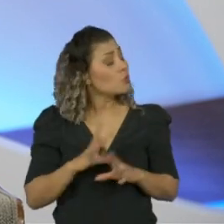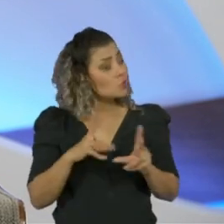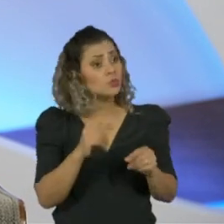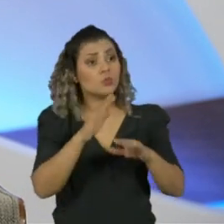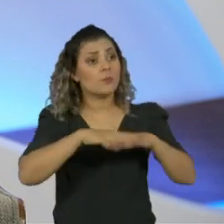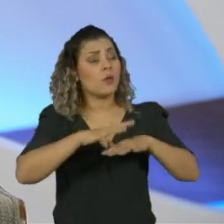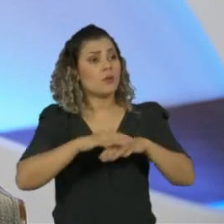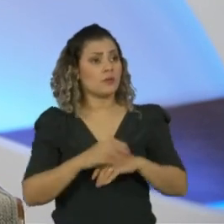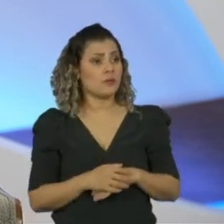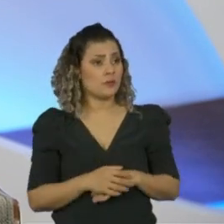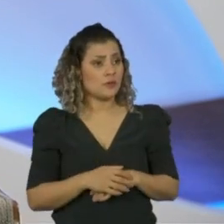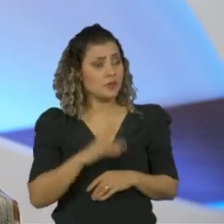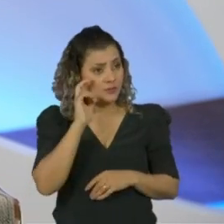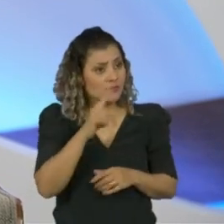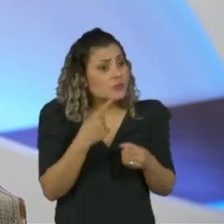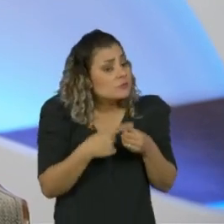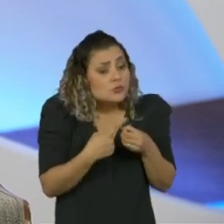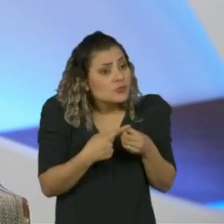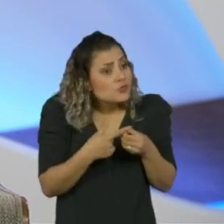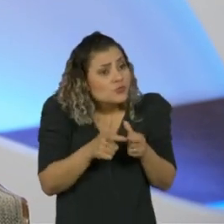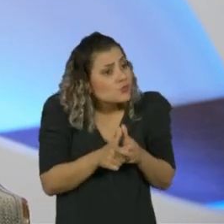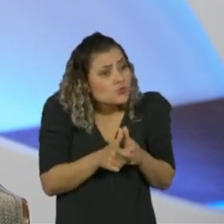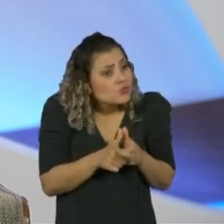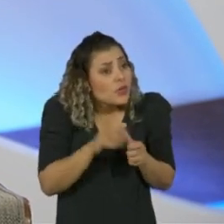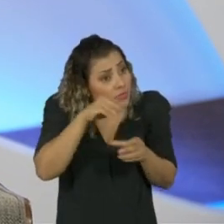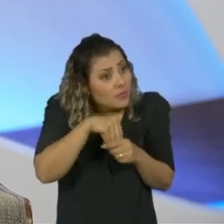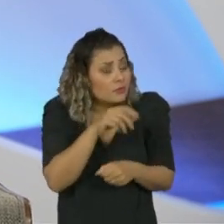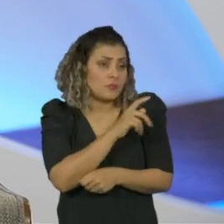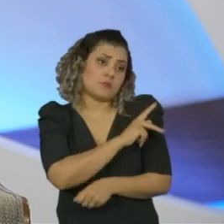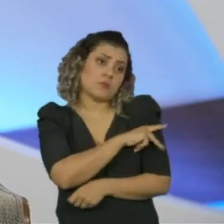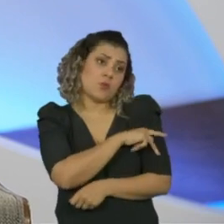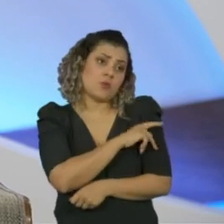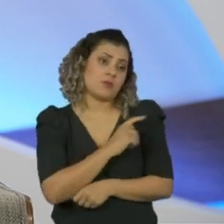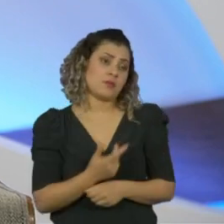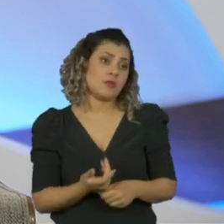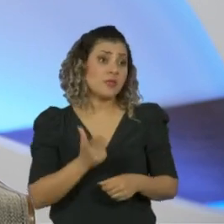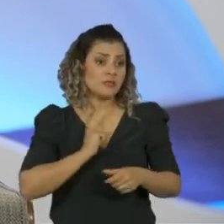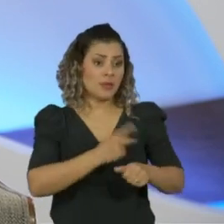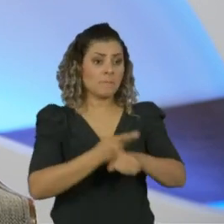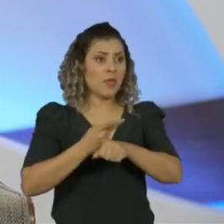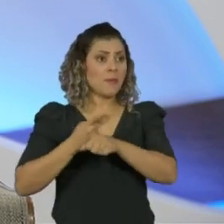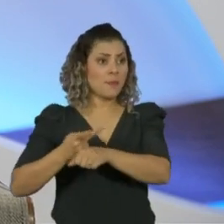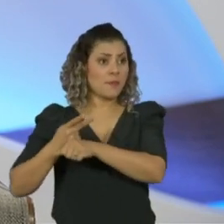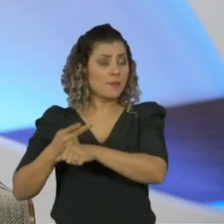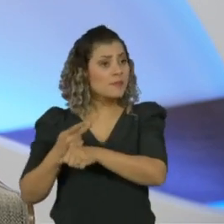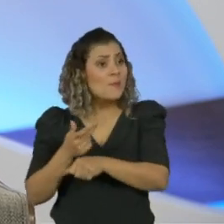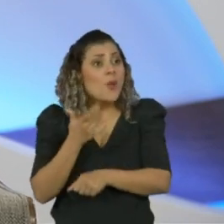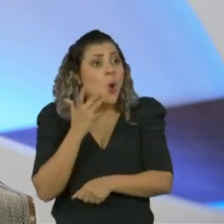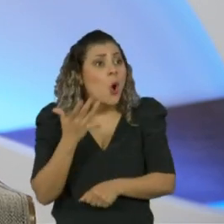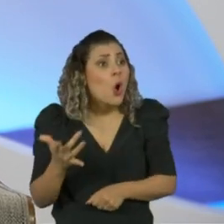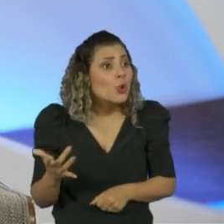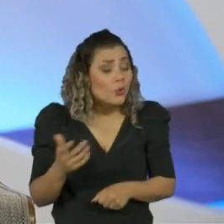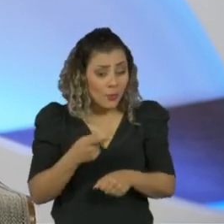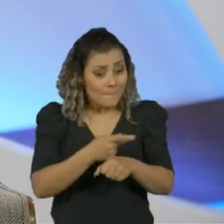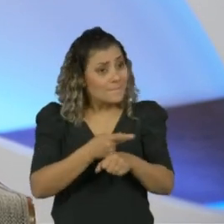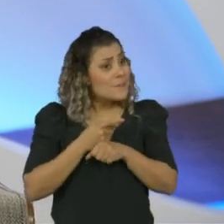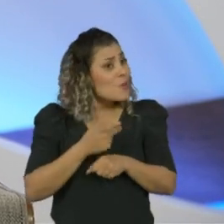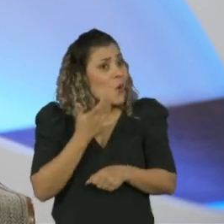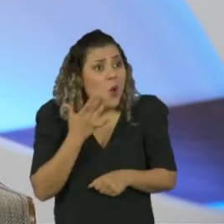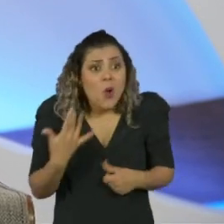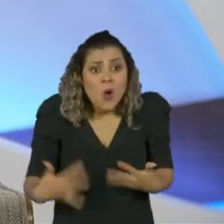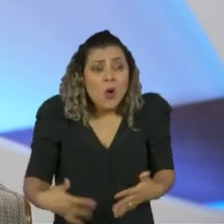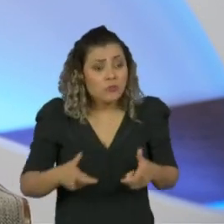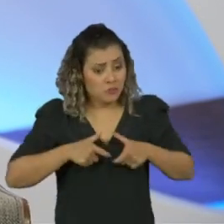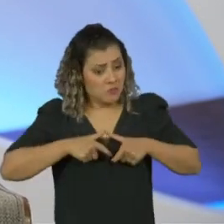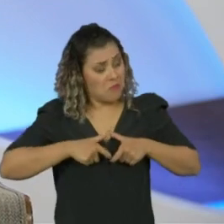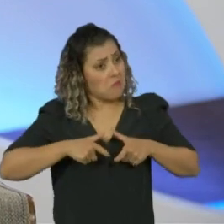Cocal dos Alves, uma cidadezinha do Piauí, que tem não sei quantos medalhistas de matemática, de ouro, medalhas de ouro. Por